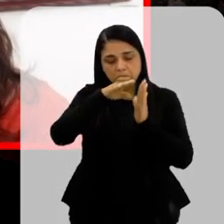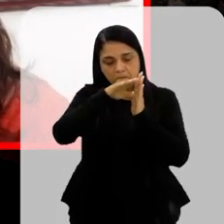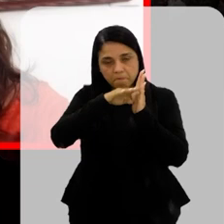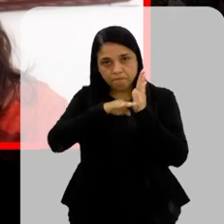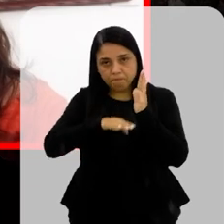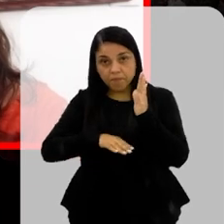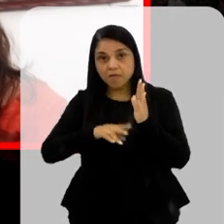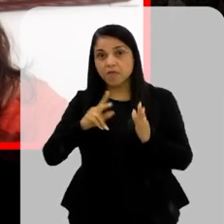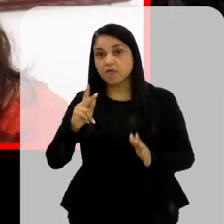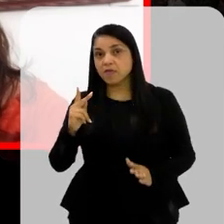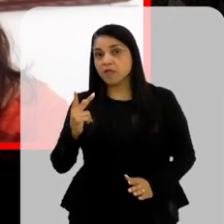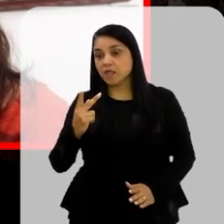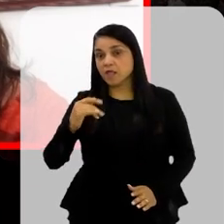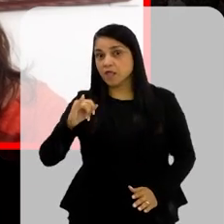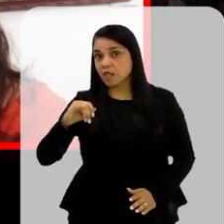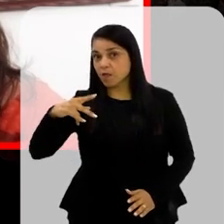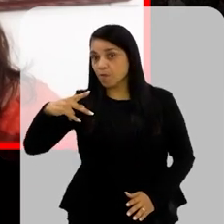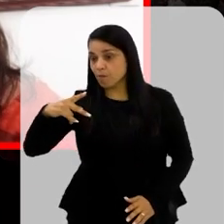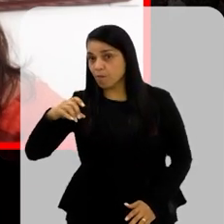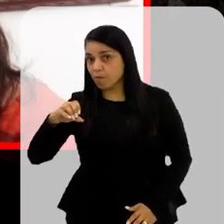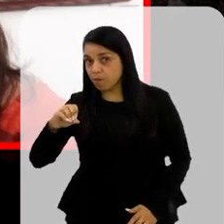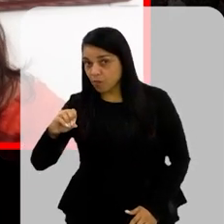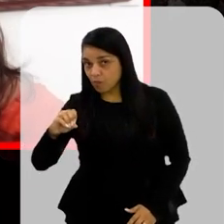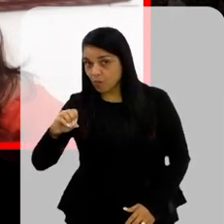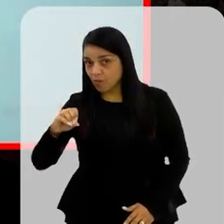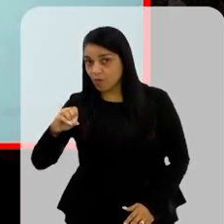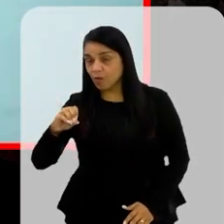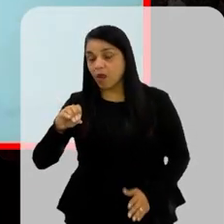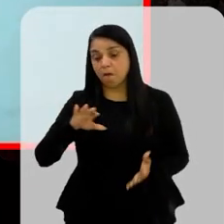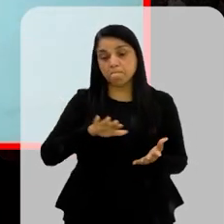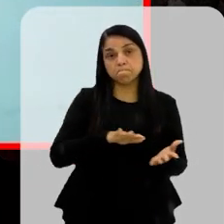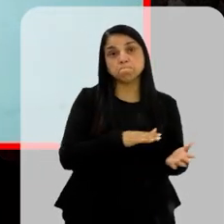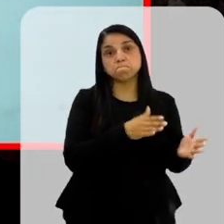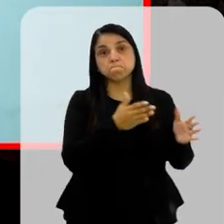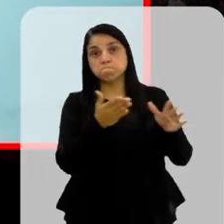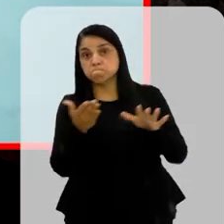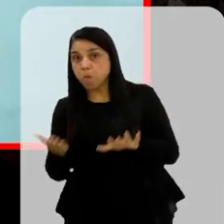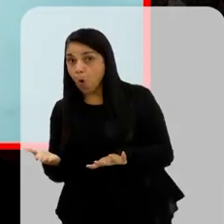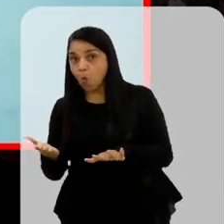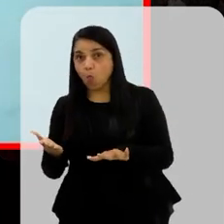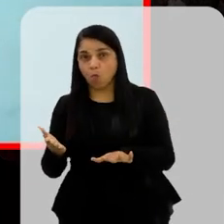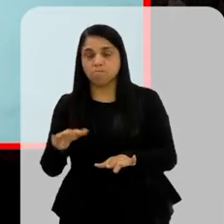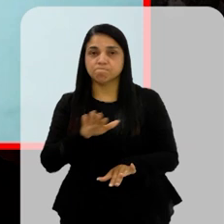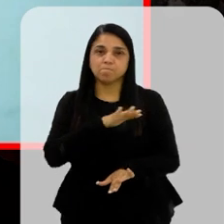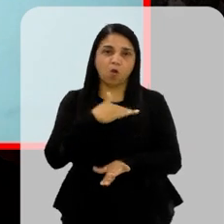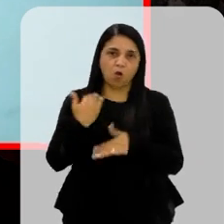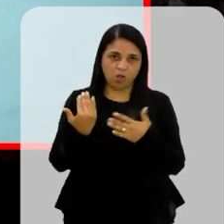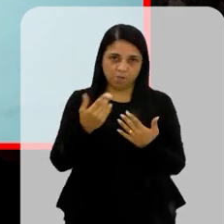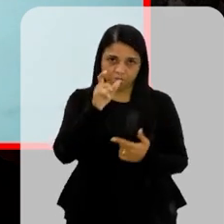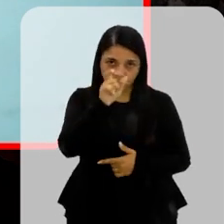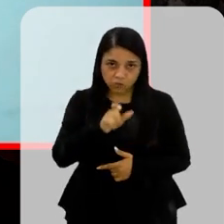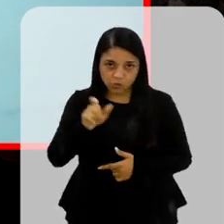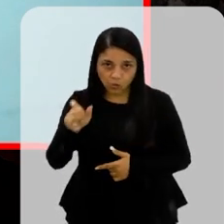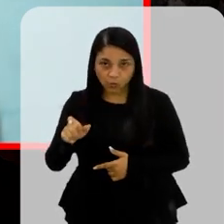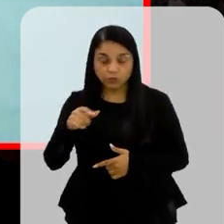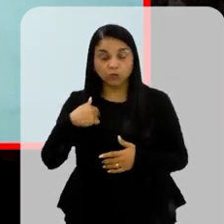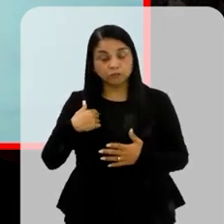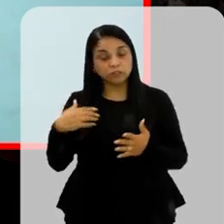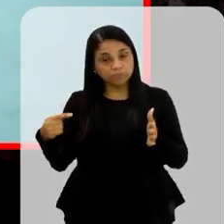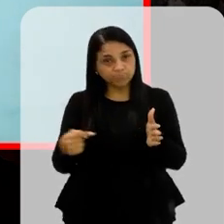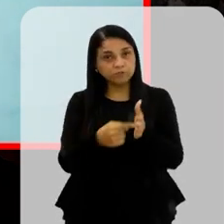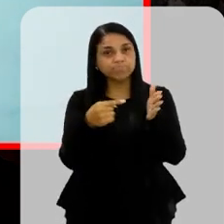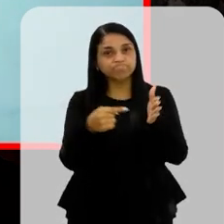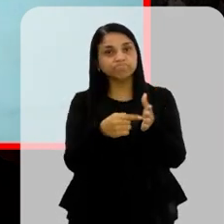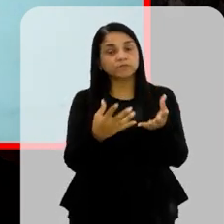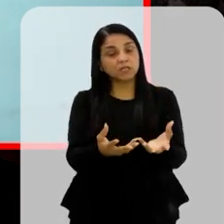baixo Dependendo Ela é fatal Ela leva ao óbito Então a gente começou A receber essas denúncias Nós